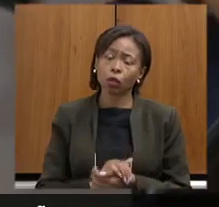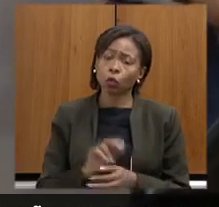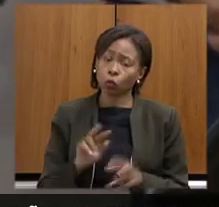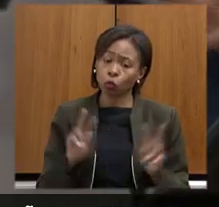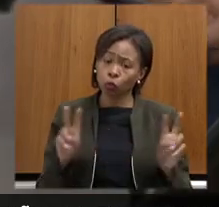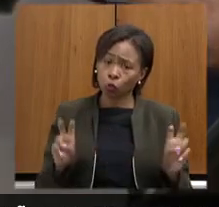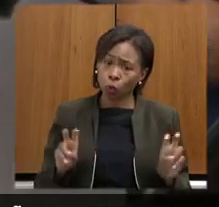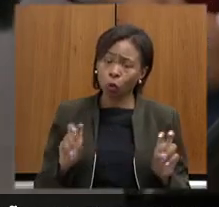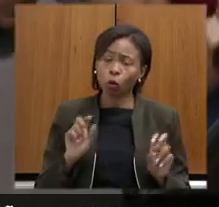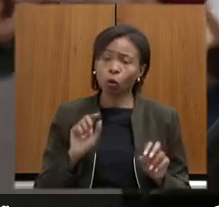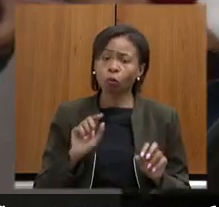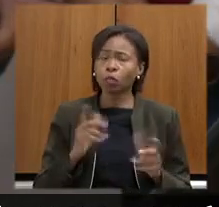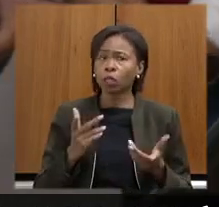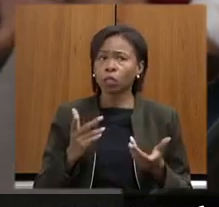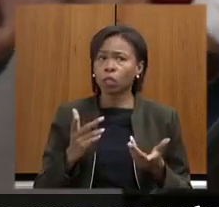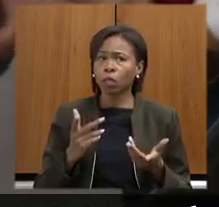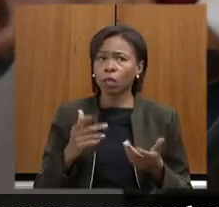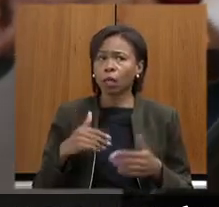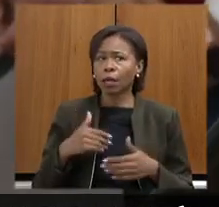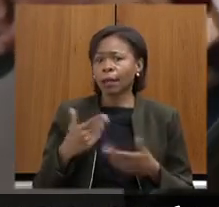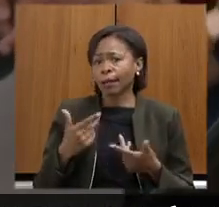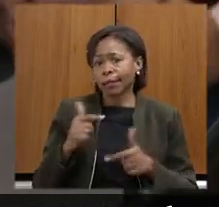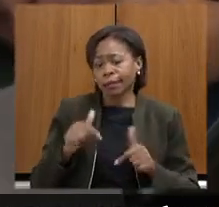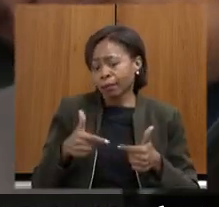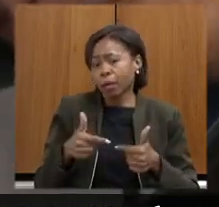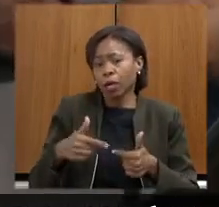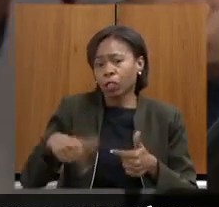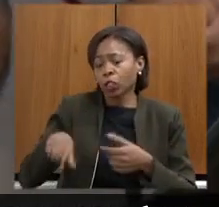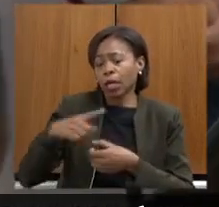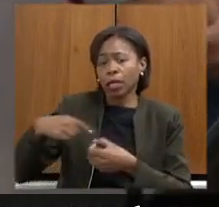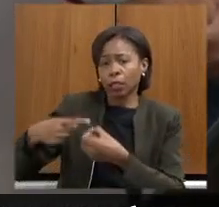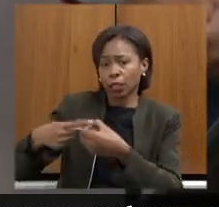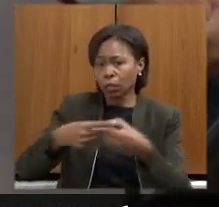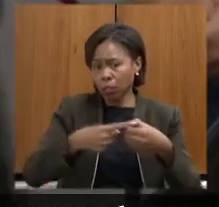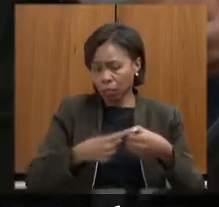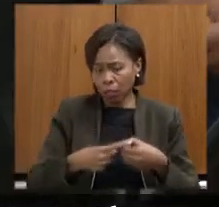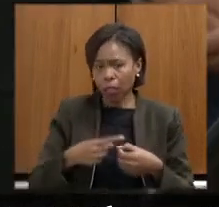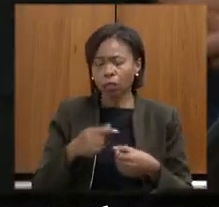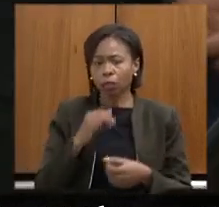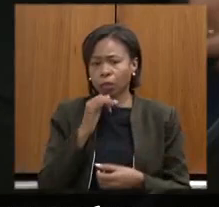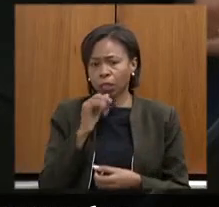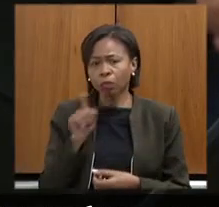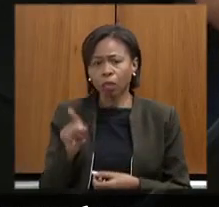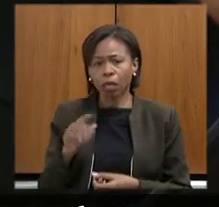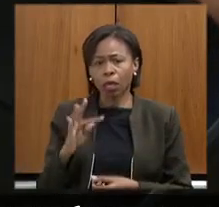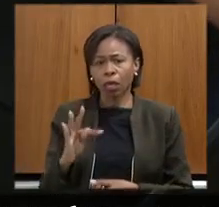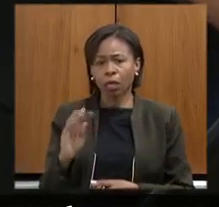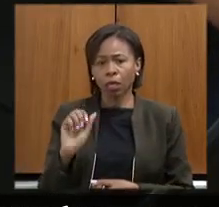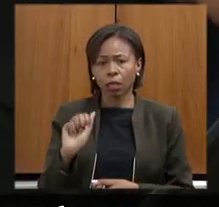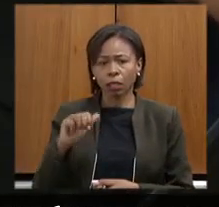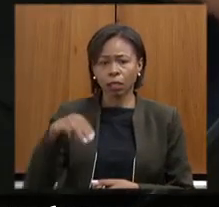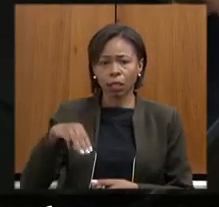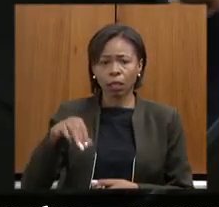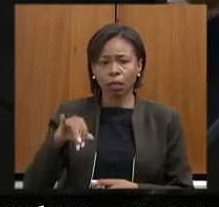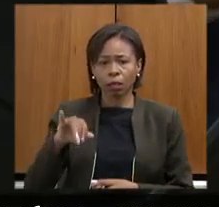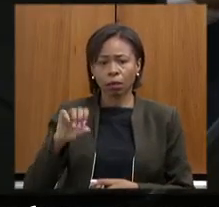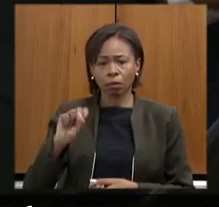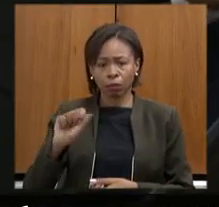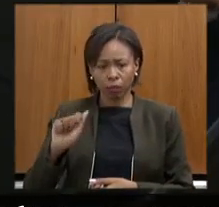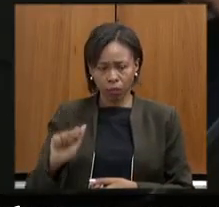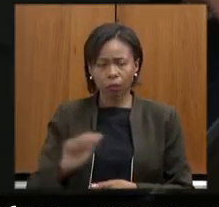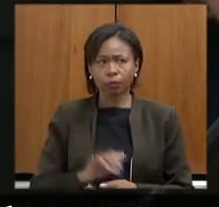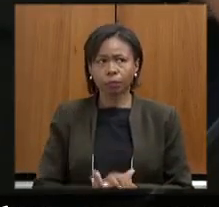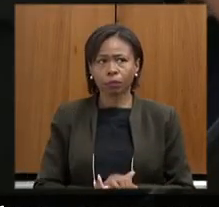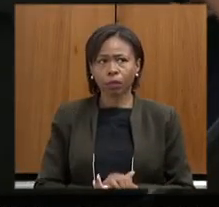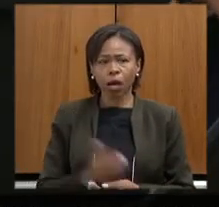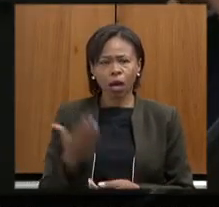todas as cidades você vê o seguinte em relação a esse processo da Tamisa nós tivemos uma manifestação